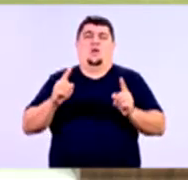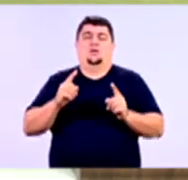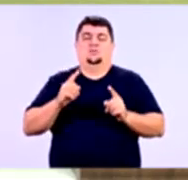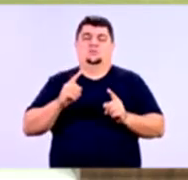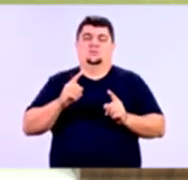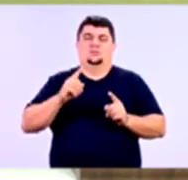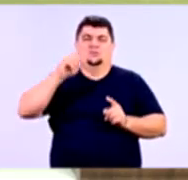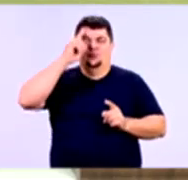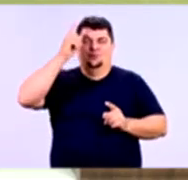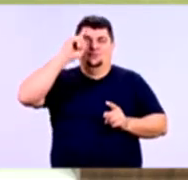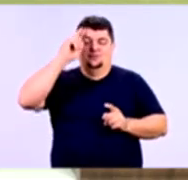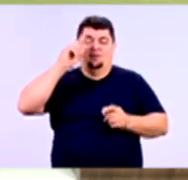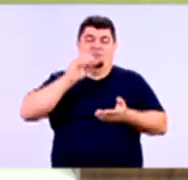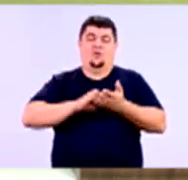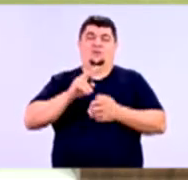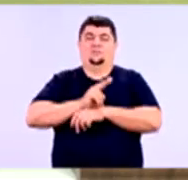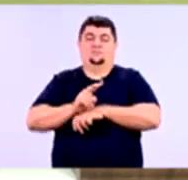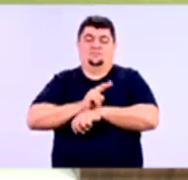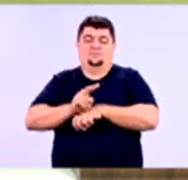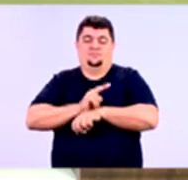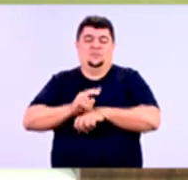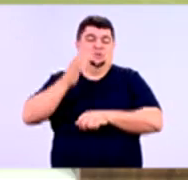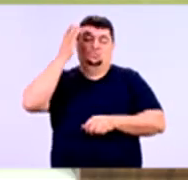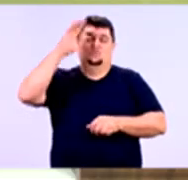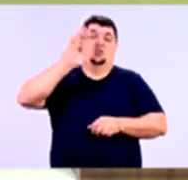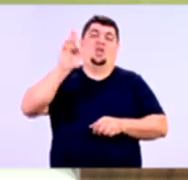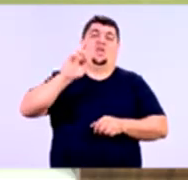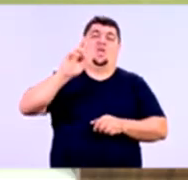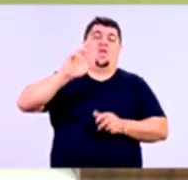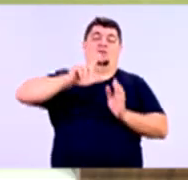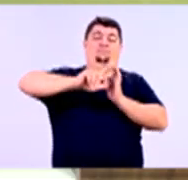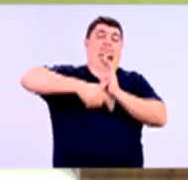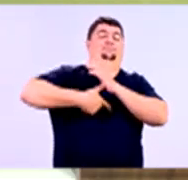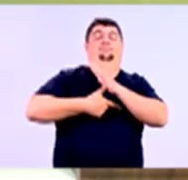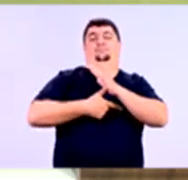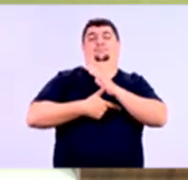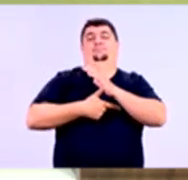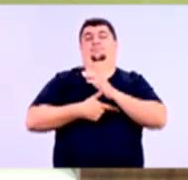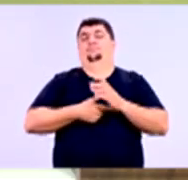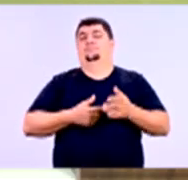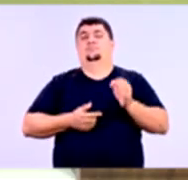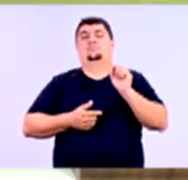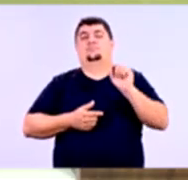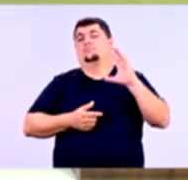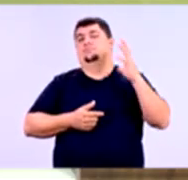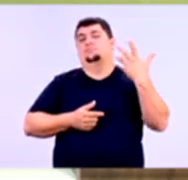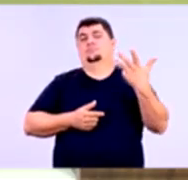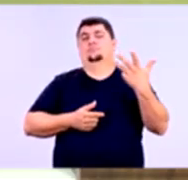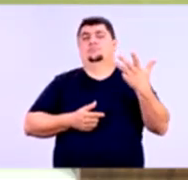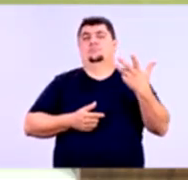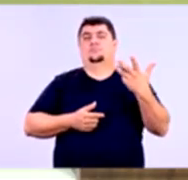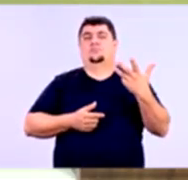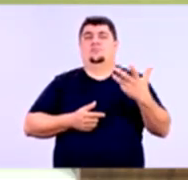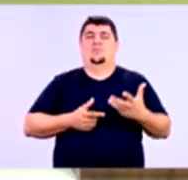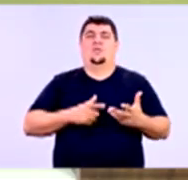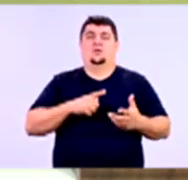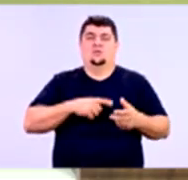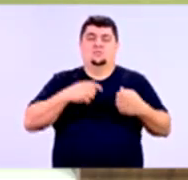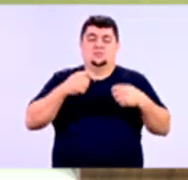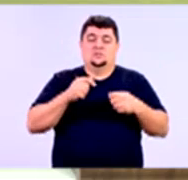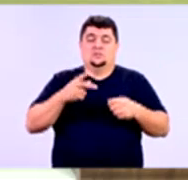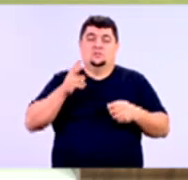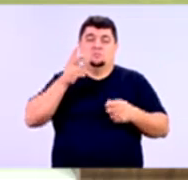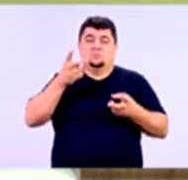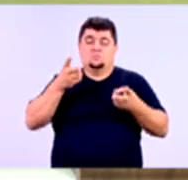dia não foi feito o monitoramento, por exemplo, de qual o nível de unidade de implência que você está sofrendo no momento. Então, por mais que ela